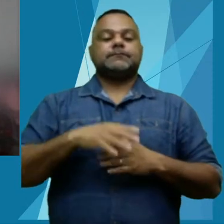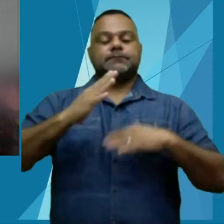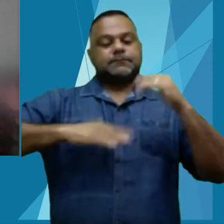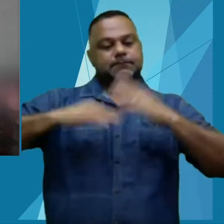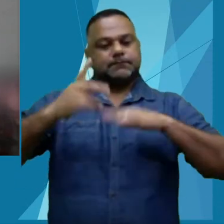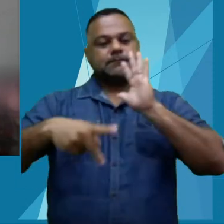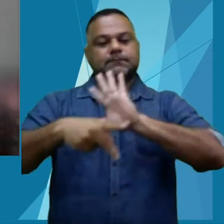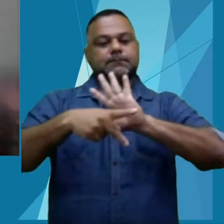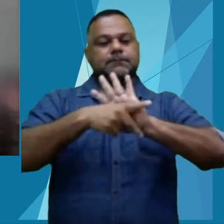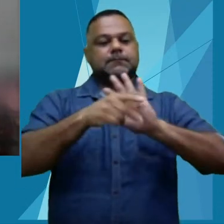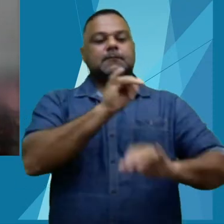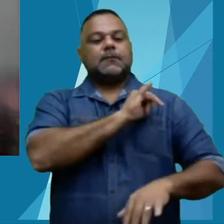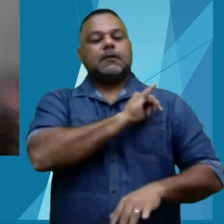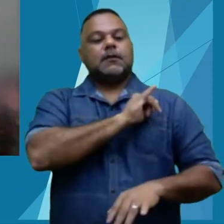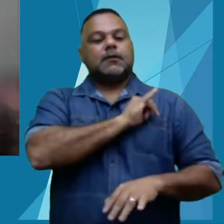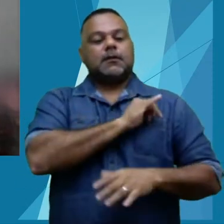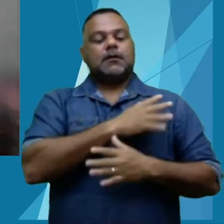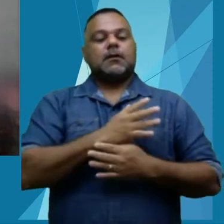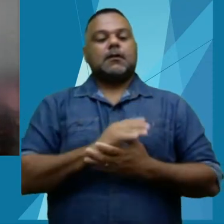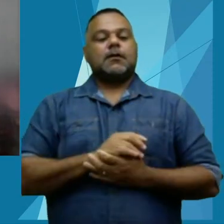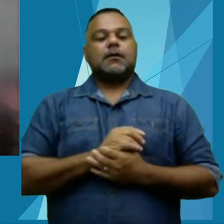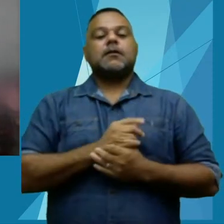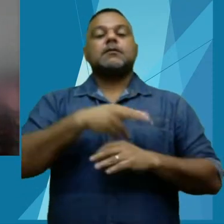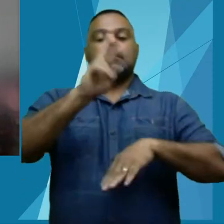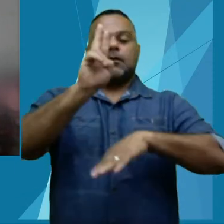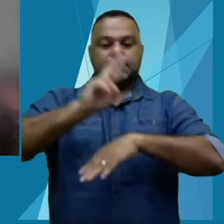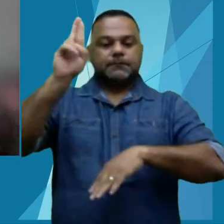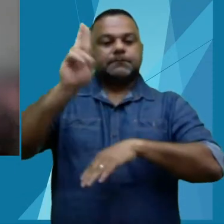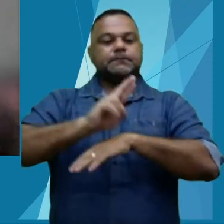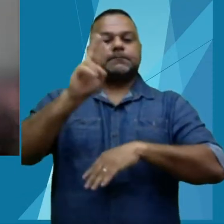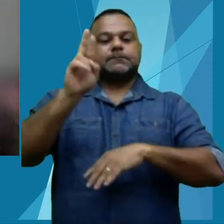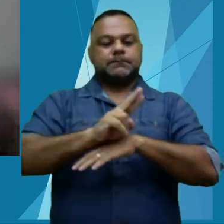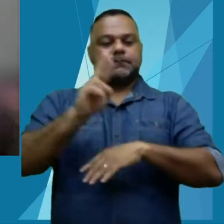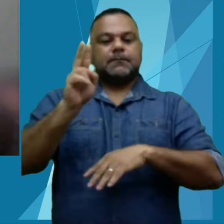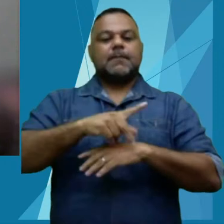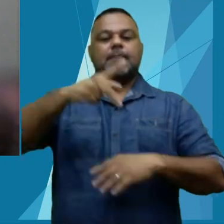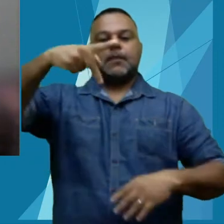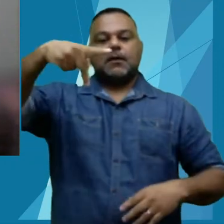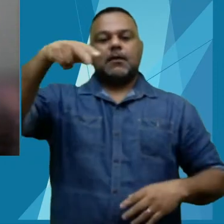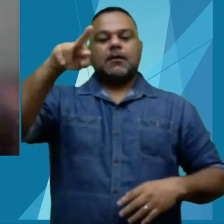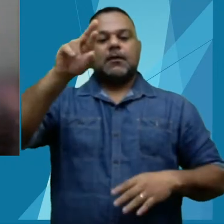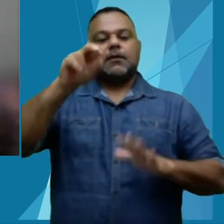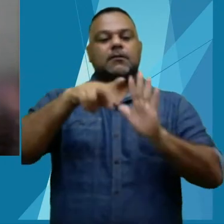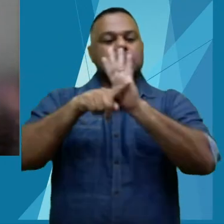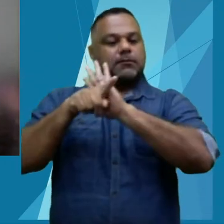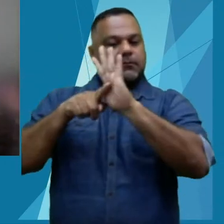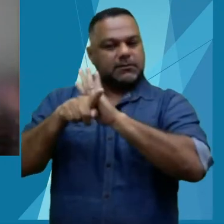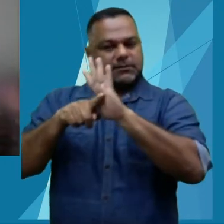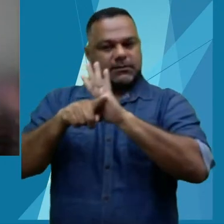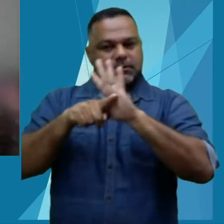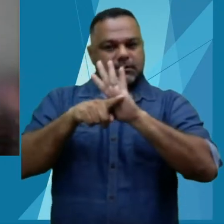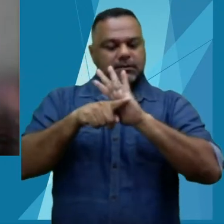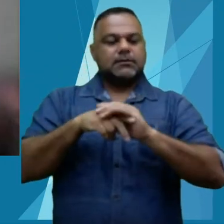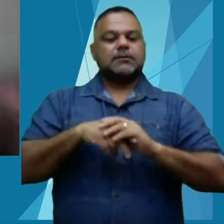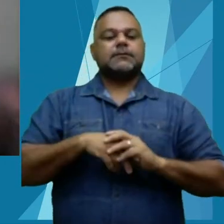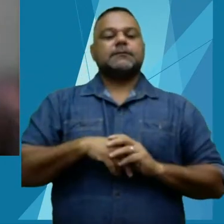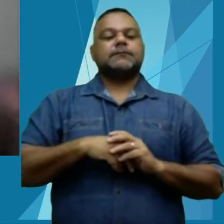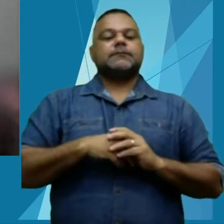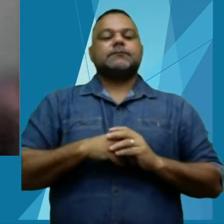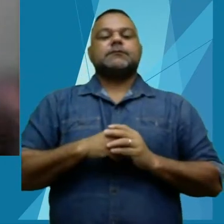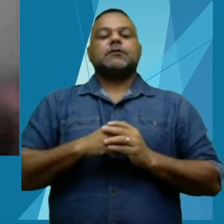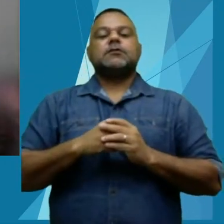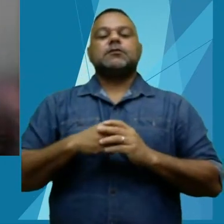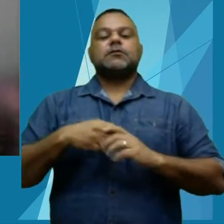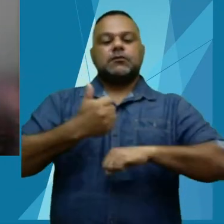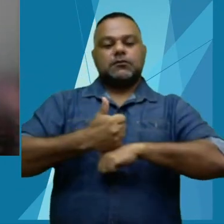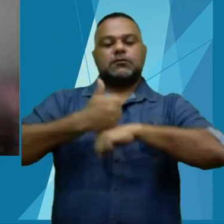E assim, a reitora Rosana, a Proreitoria de Pesquisa, Inovação e Paz-Graduação, liderada